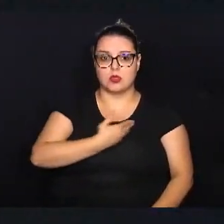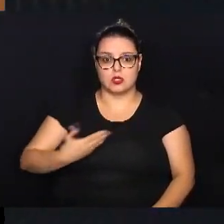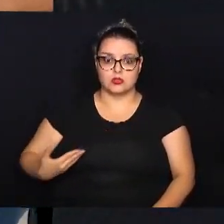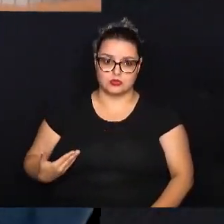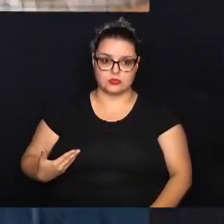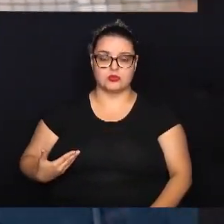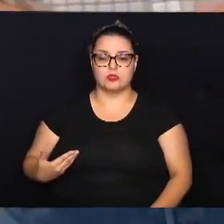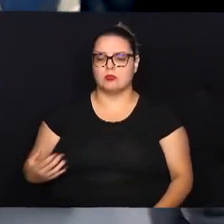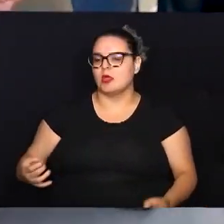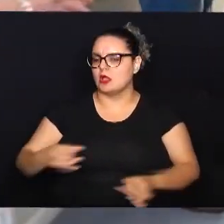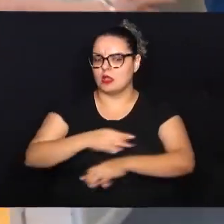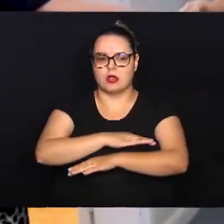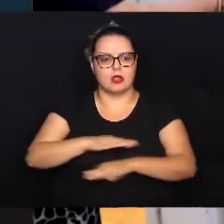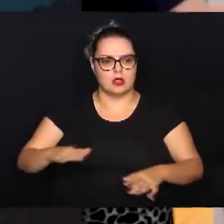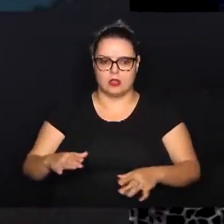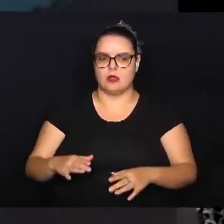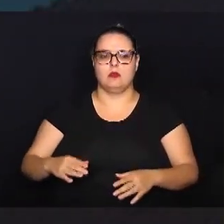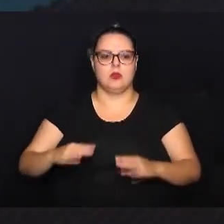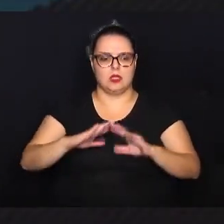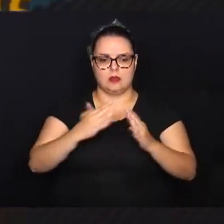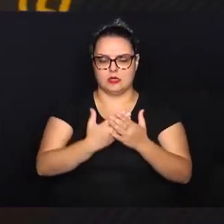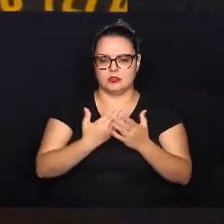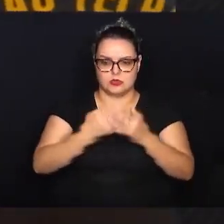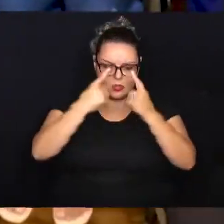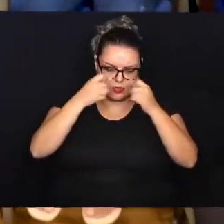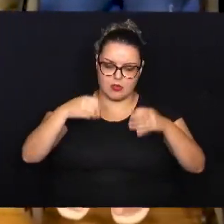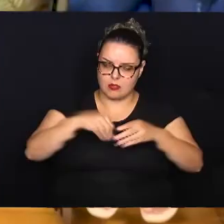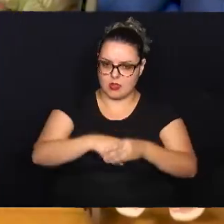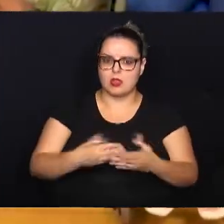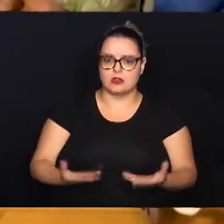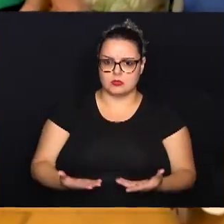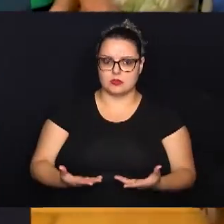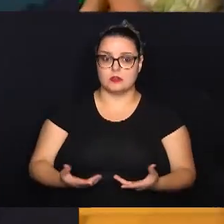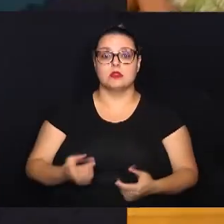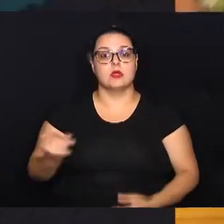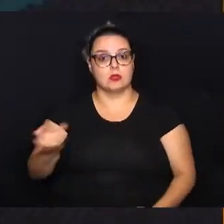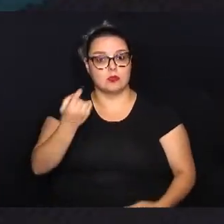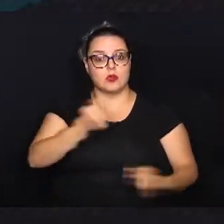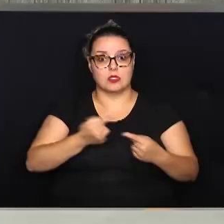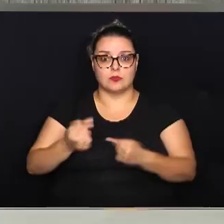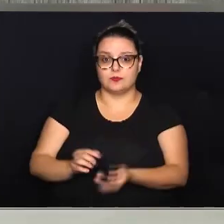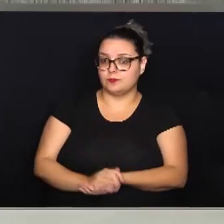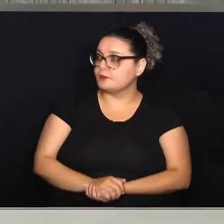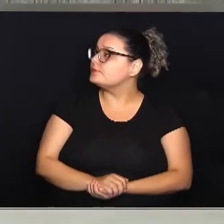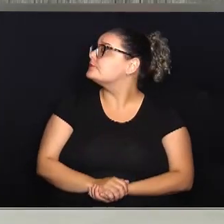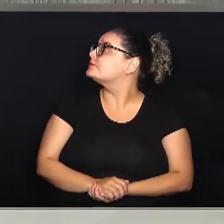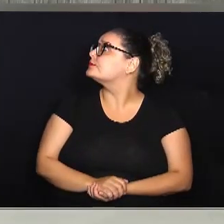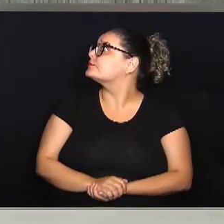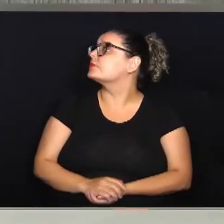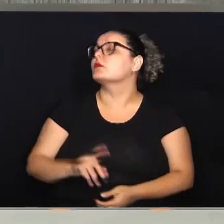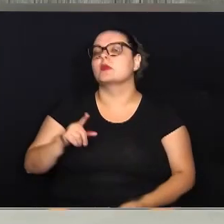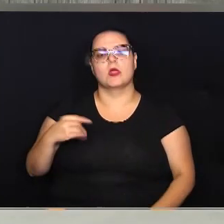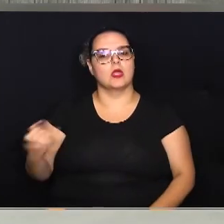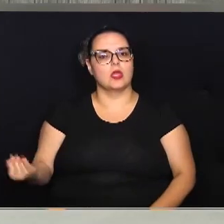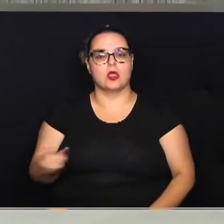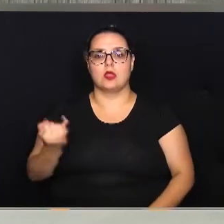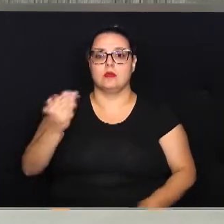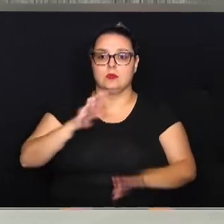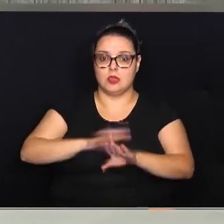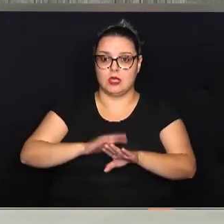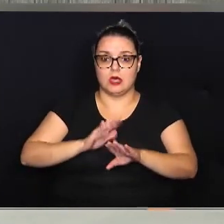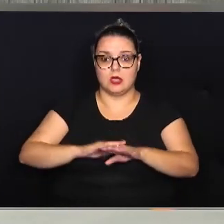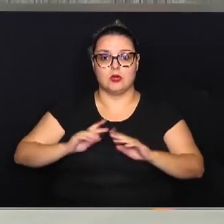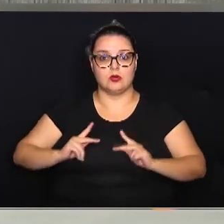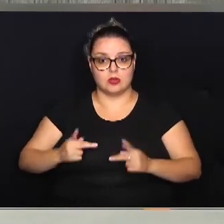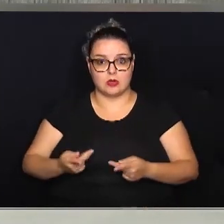públicas de combate à violência nas escolas e a importância dos debates. Então, é importantíssima